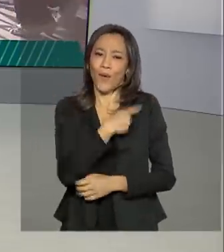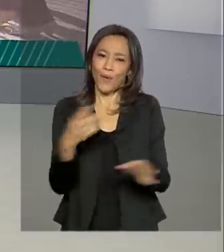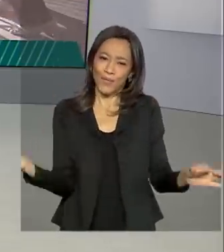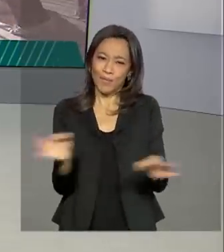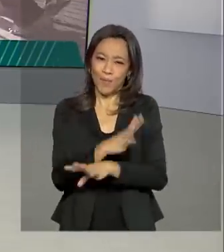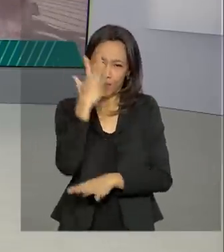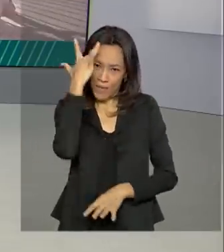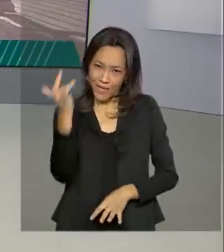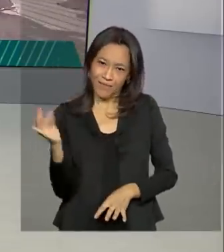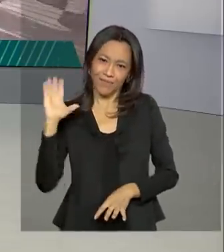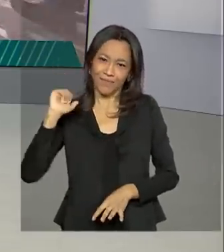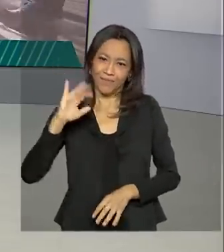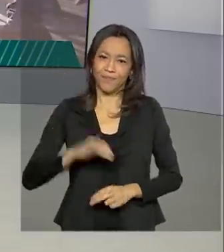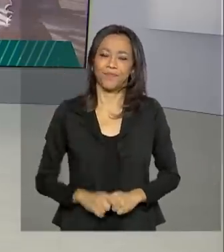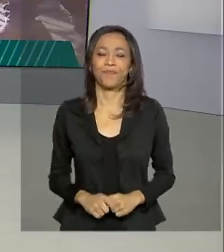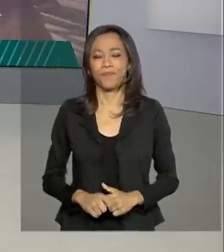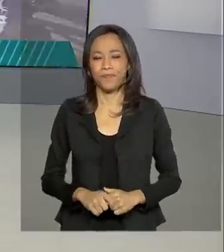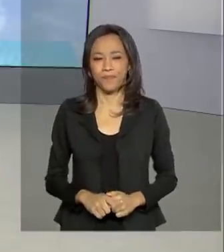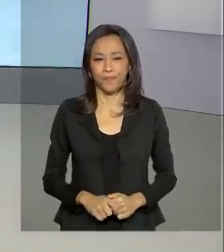vemos amanhã. Até lá.